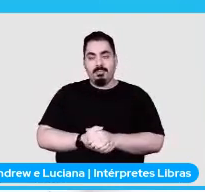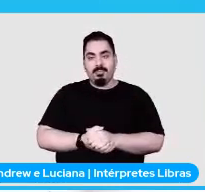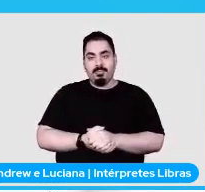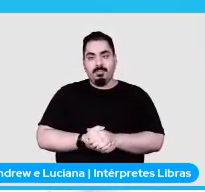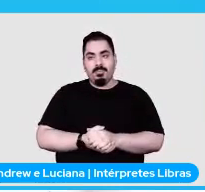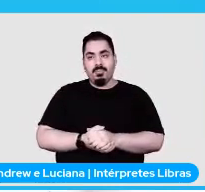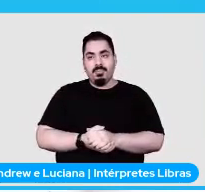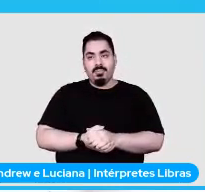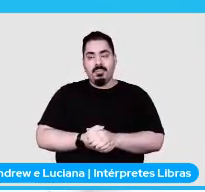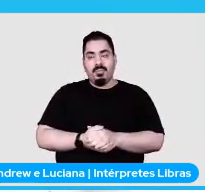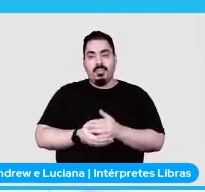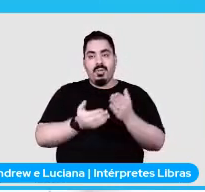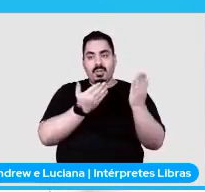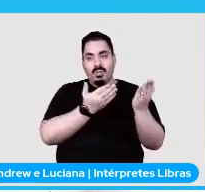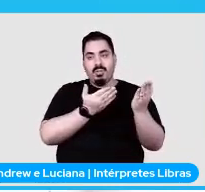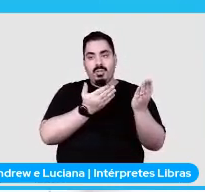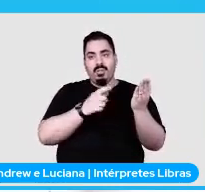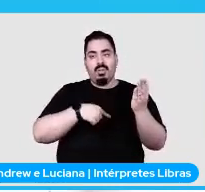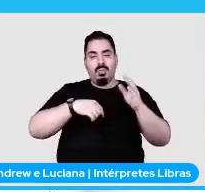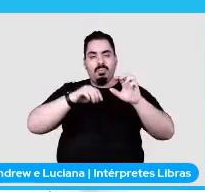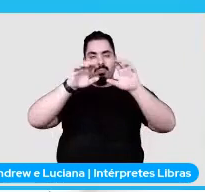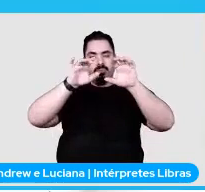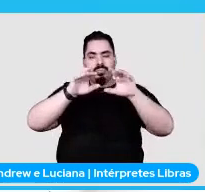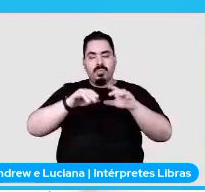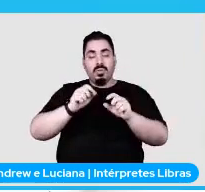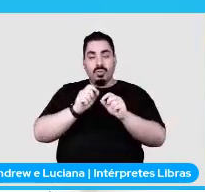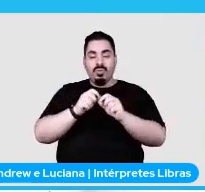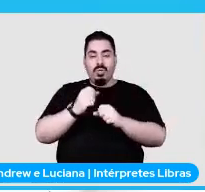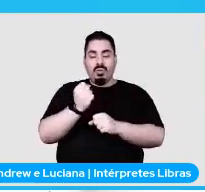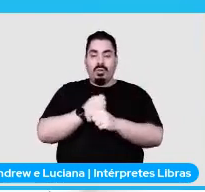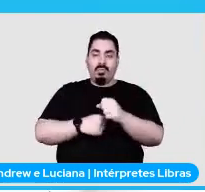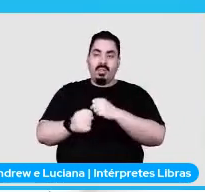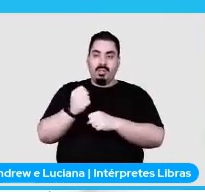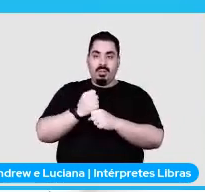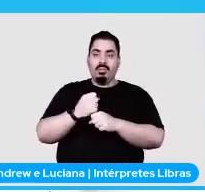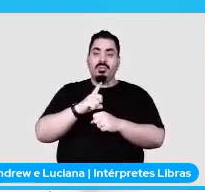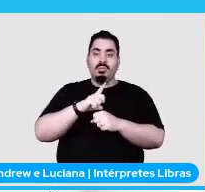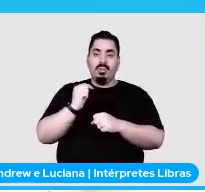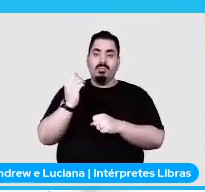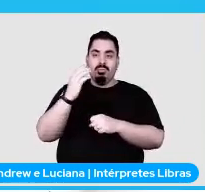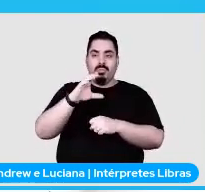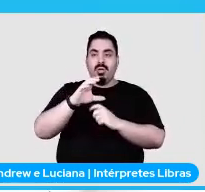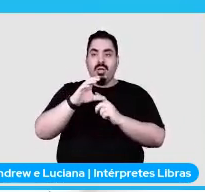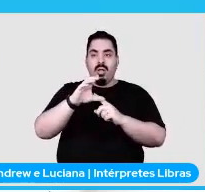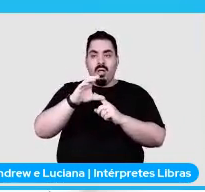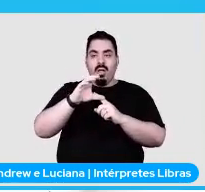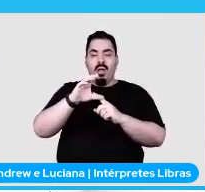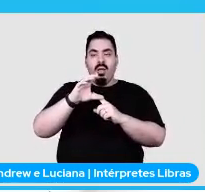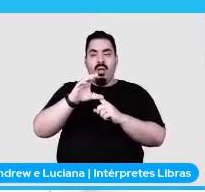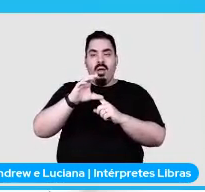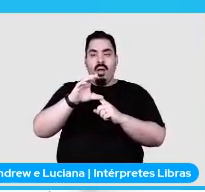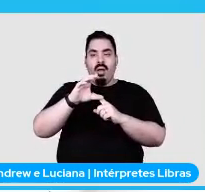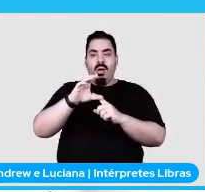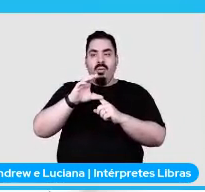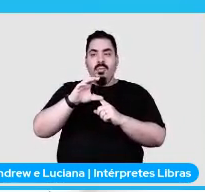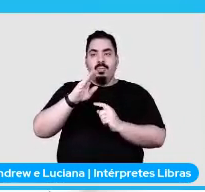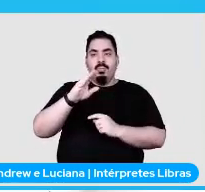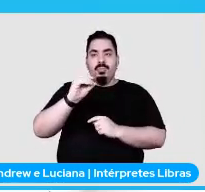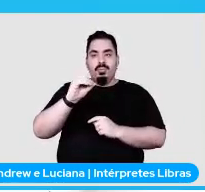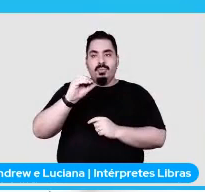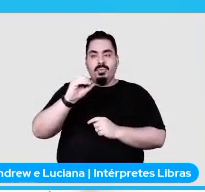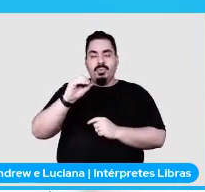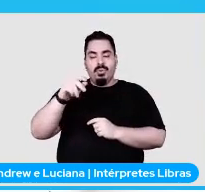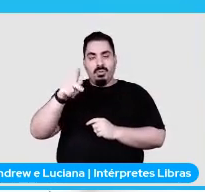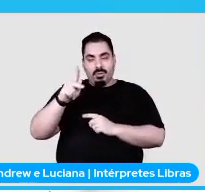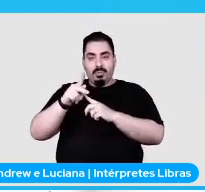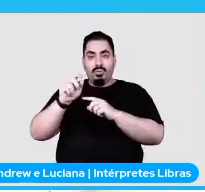é a Books to Scrap, a spiderzinha que fiz ano passado, que ela basicamente vai entrar no books toscrap.com, retirar as URLs das